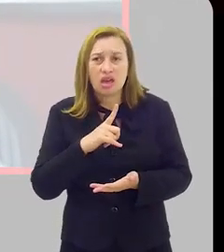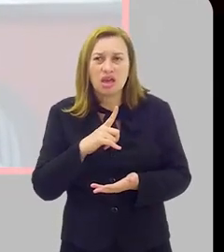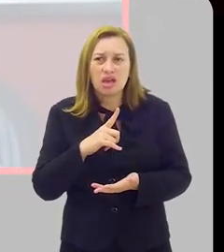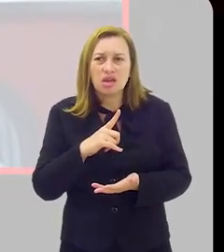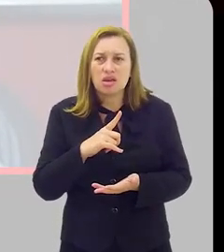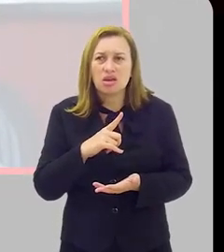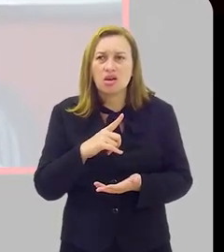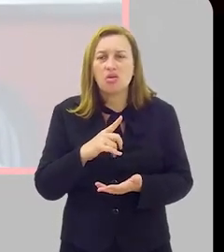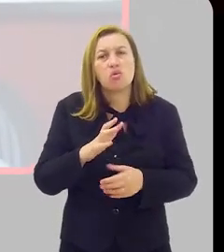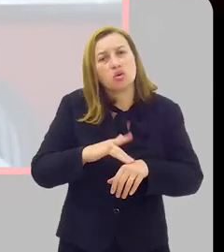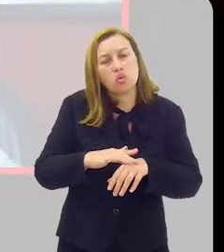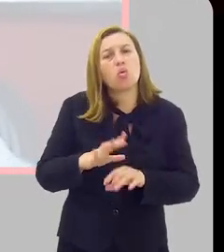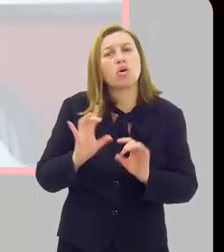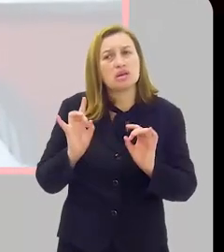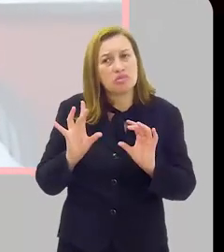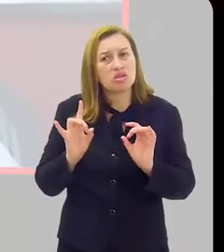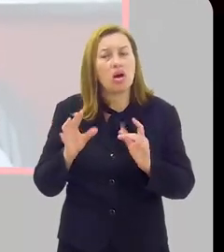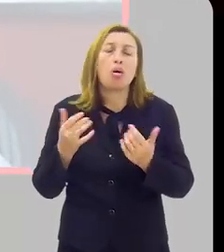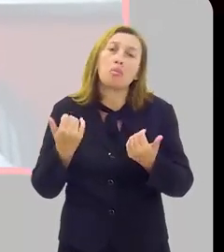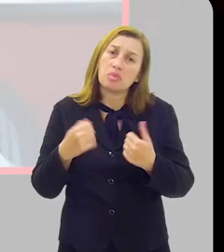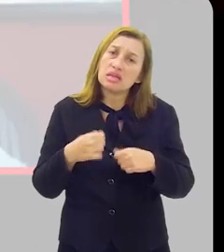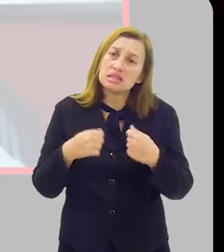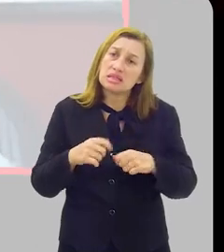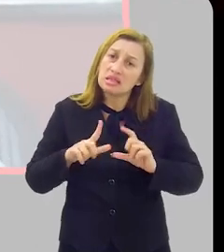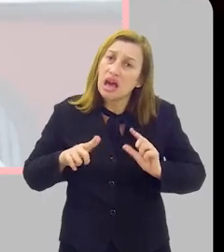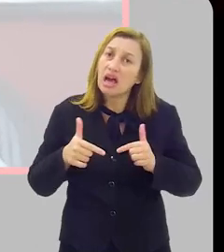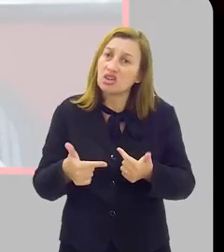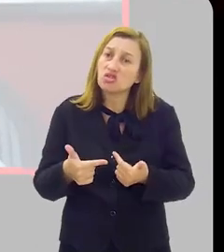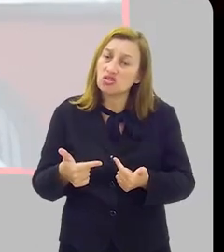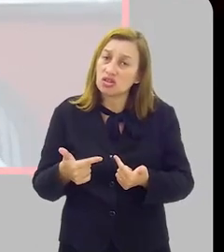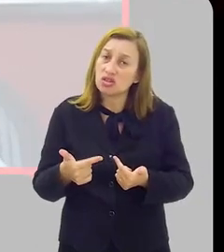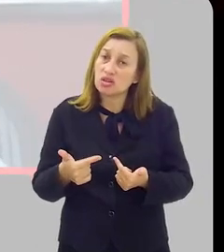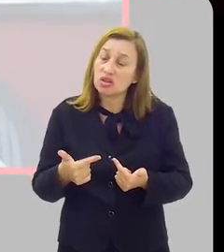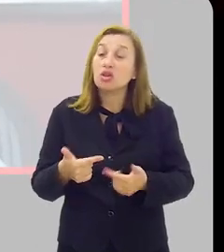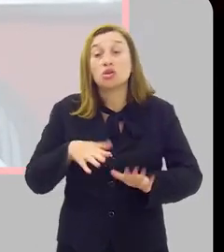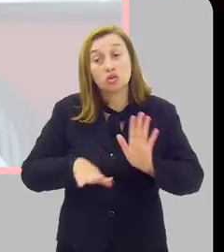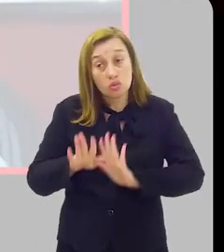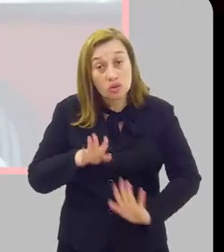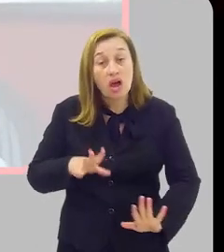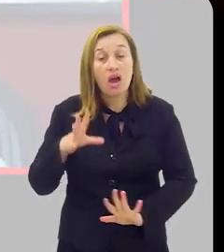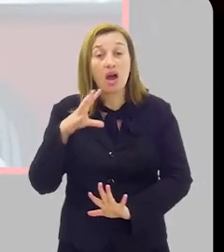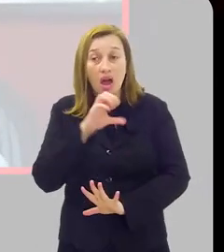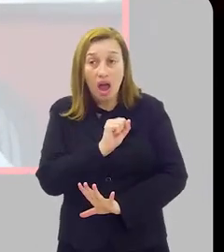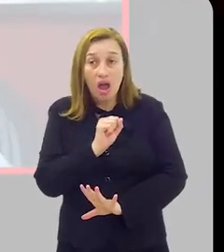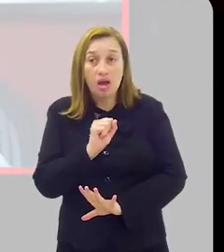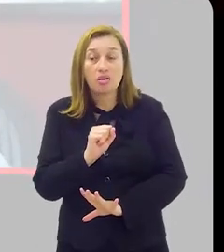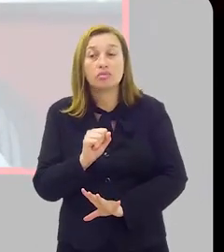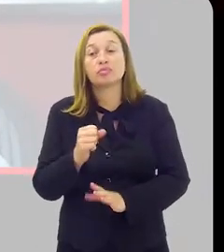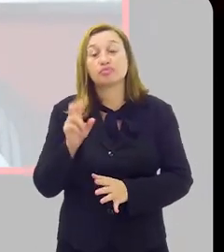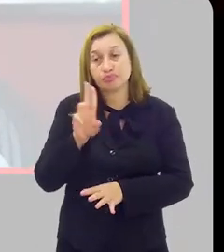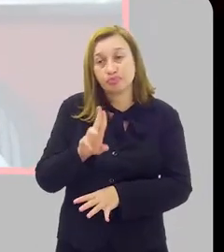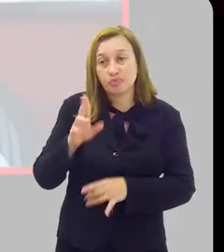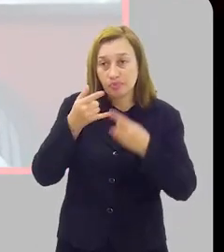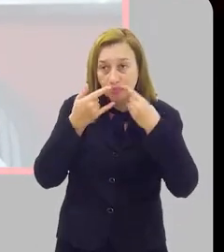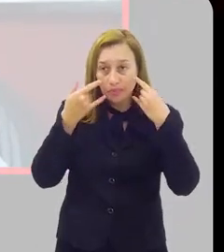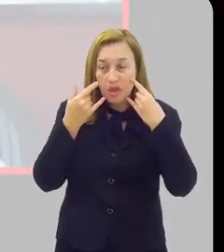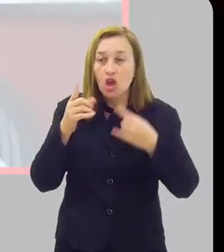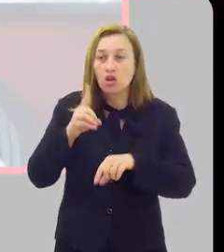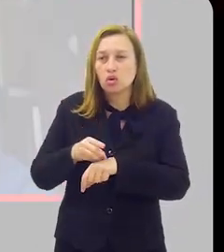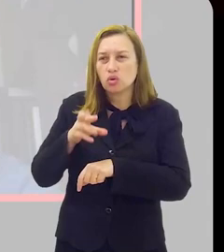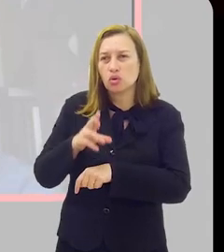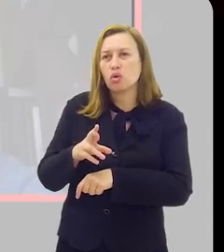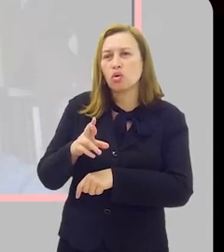condição especial dela mesmo, que ela já saiba por que não, não custa muito usar máscara nessa situação.